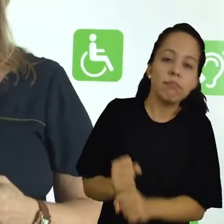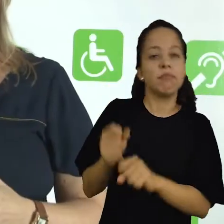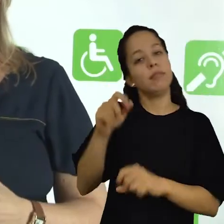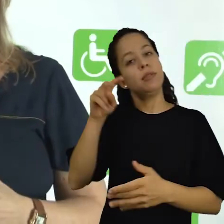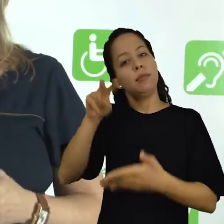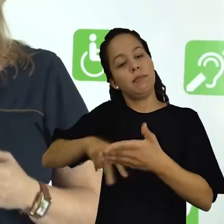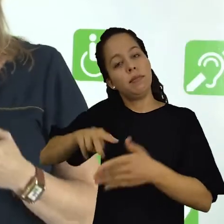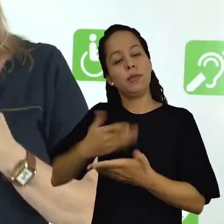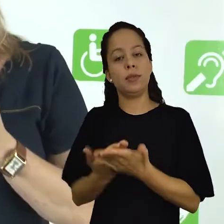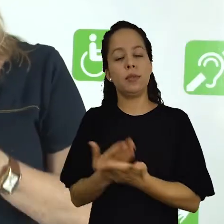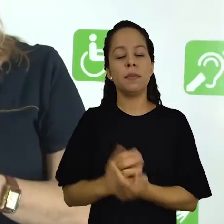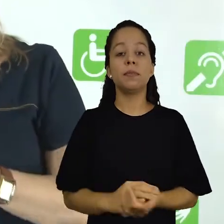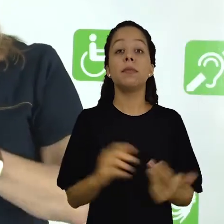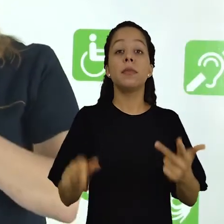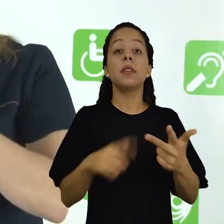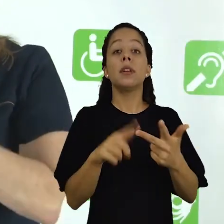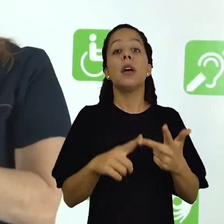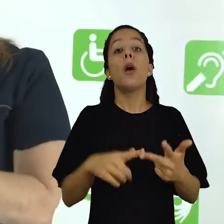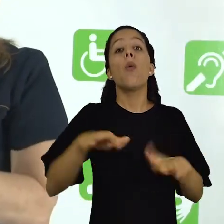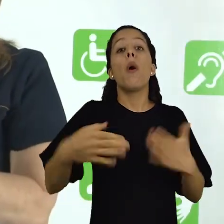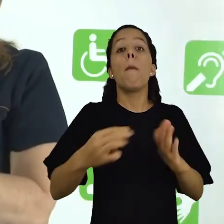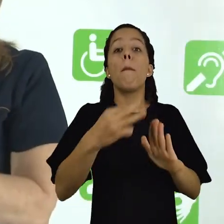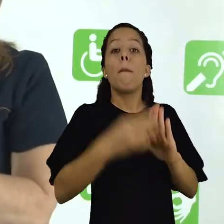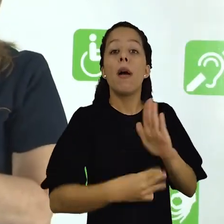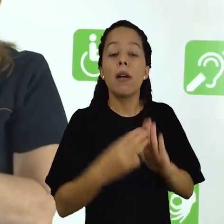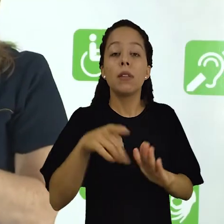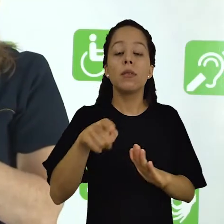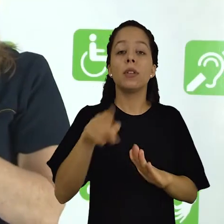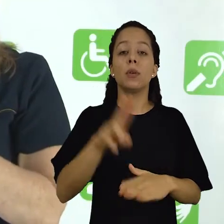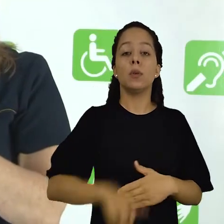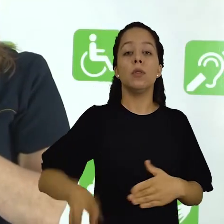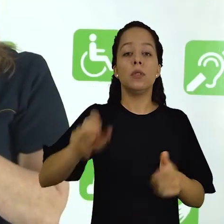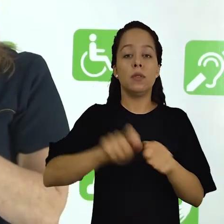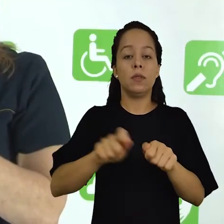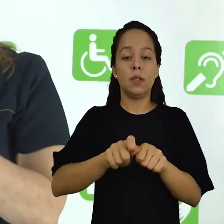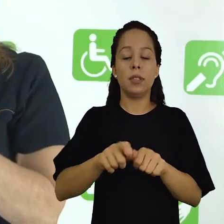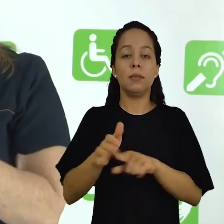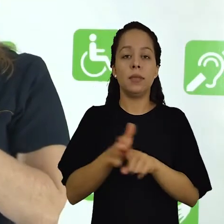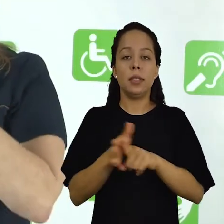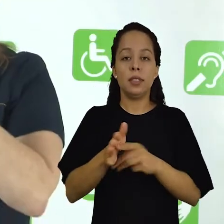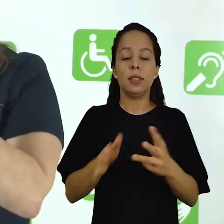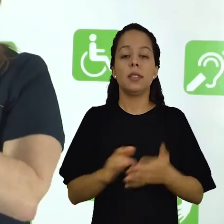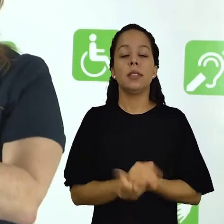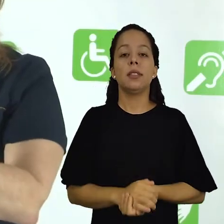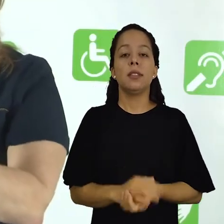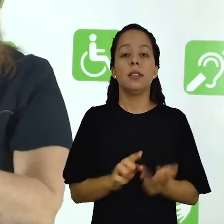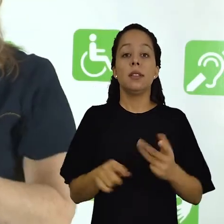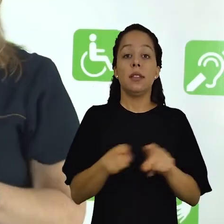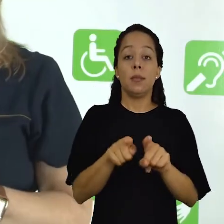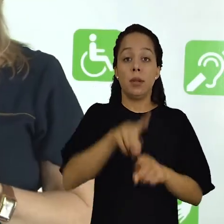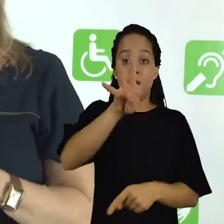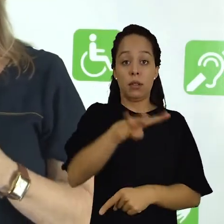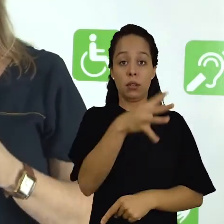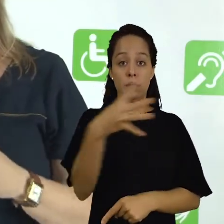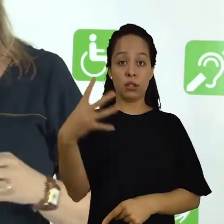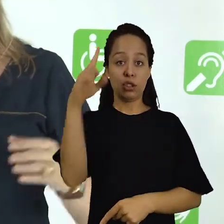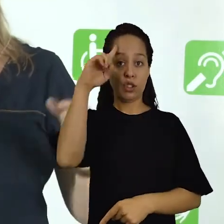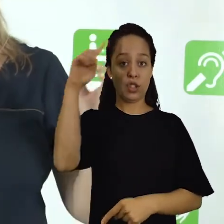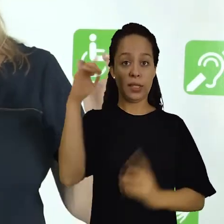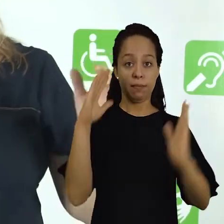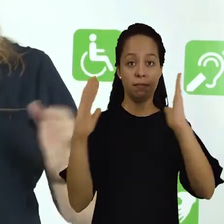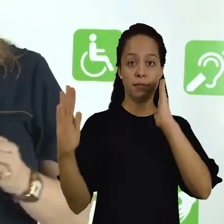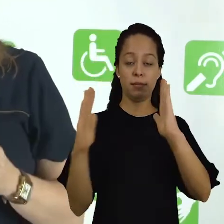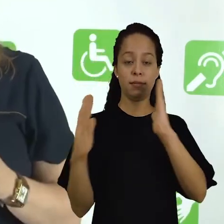sua pesquisa, qual o método que você utilizou para executá-la, o